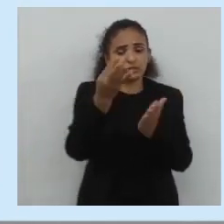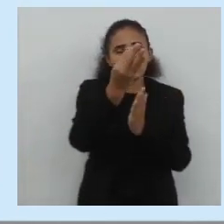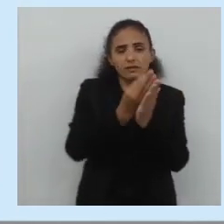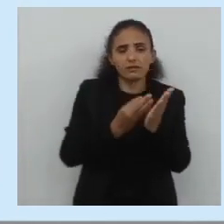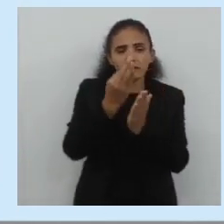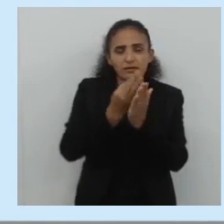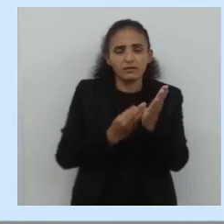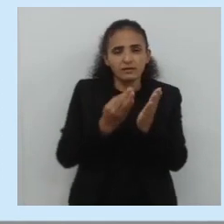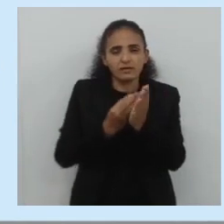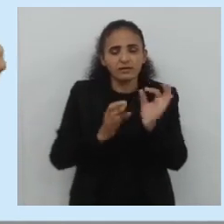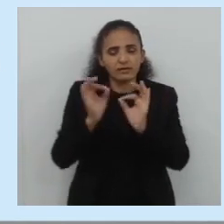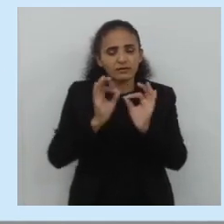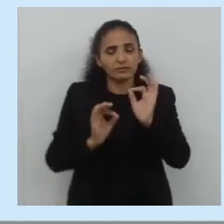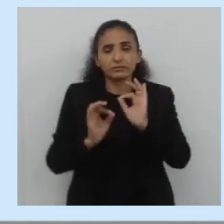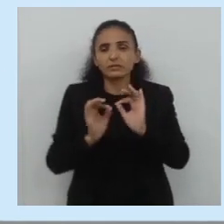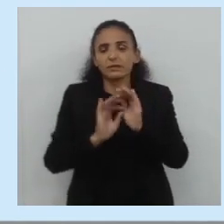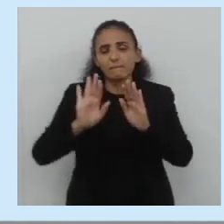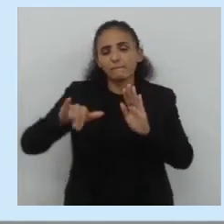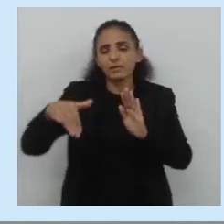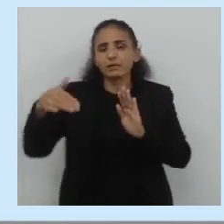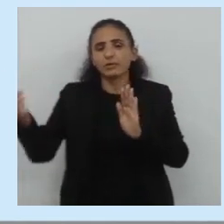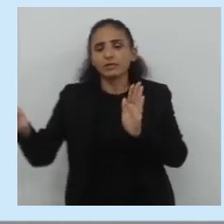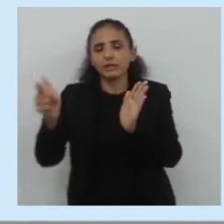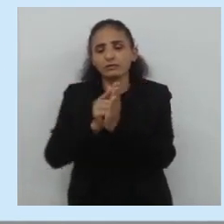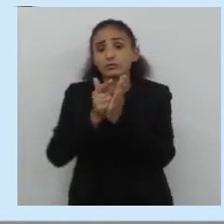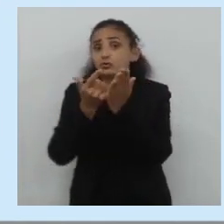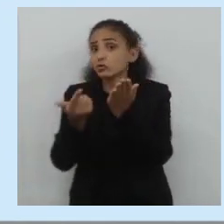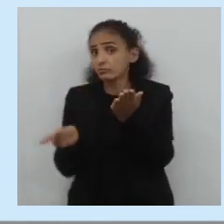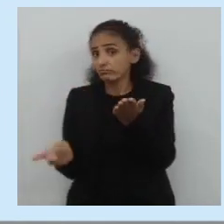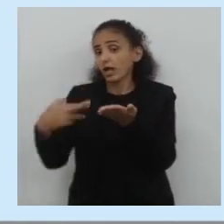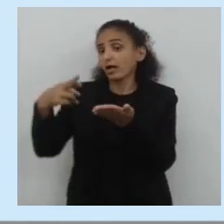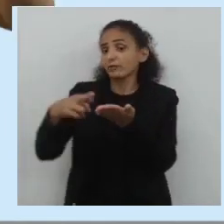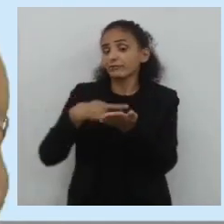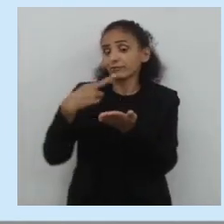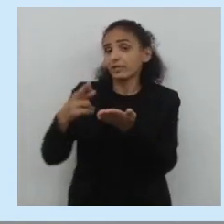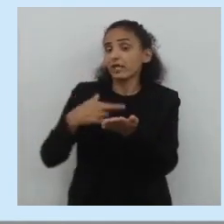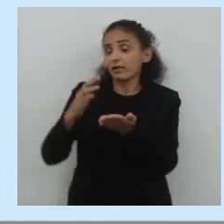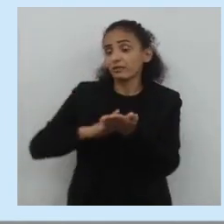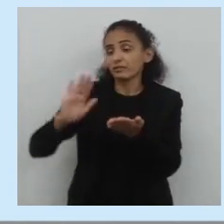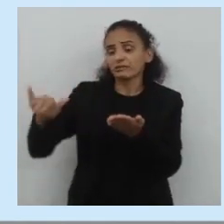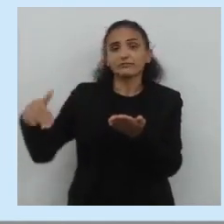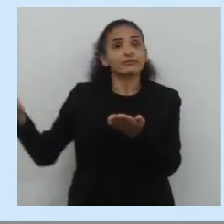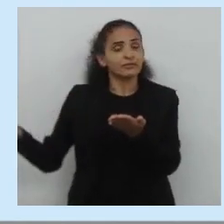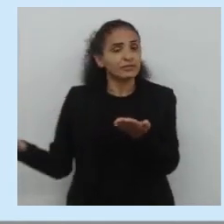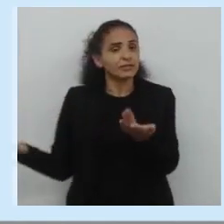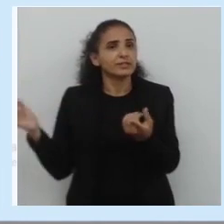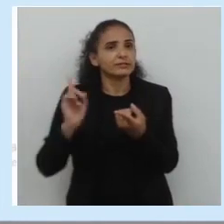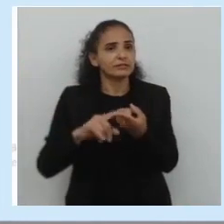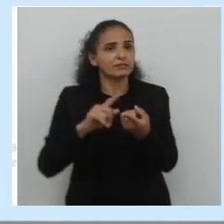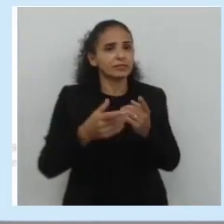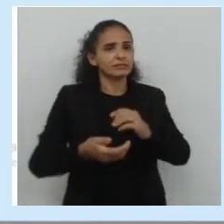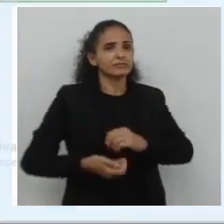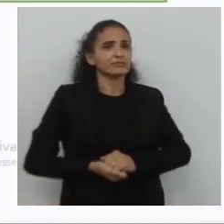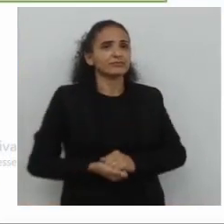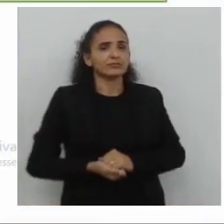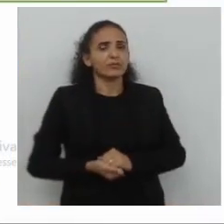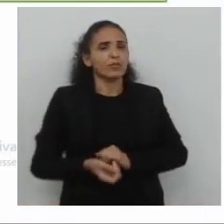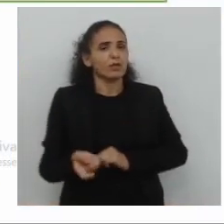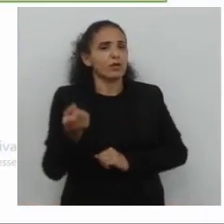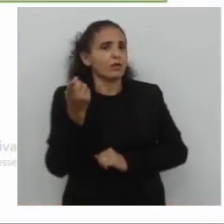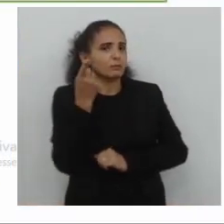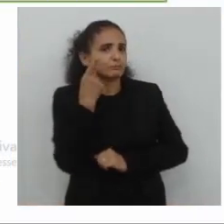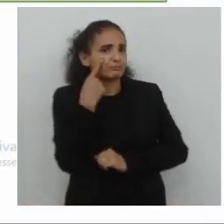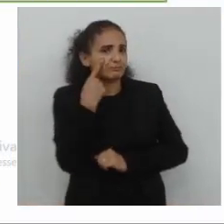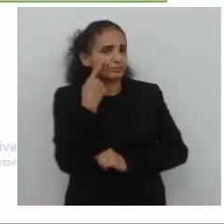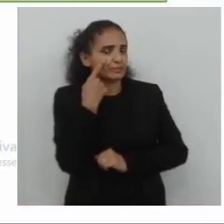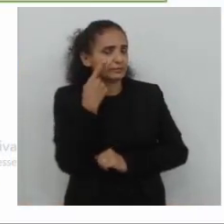seu texto, e editar seu texto, para publicar em revista, ou outro veículo. Vamos adiante aqui. Olhem, trouxe